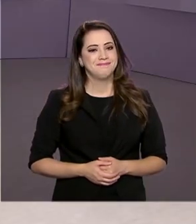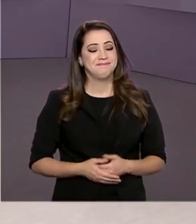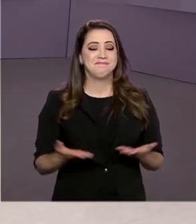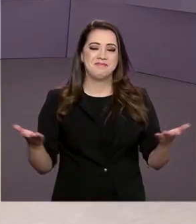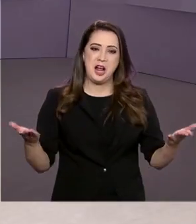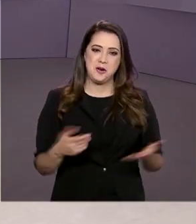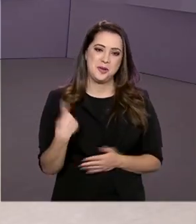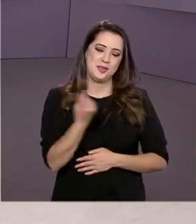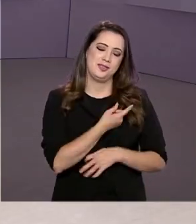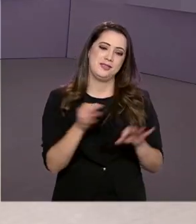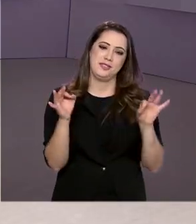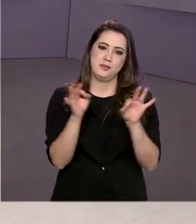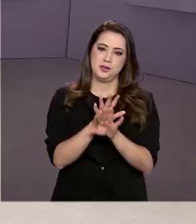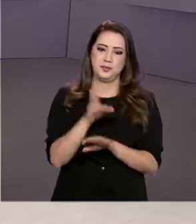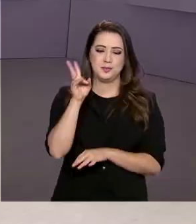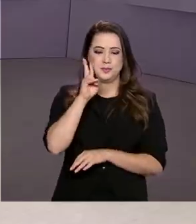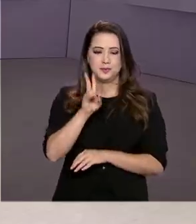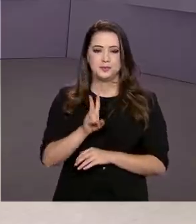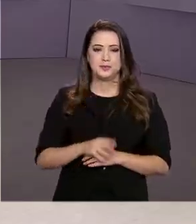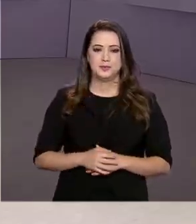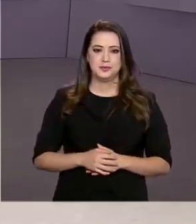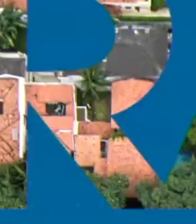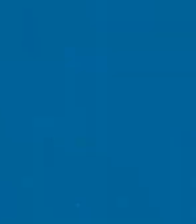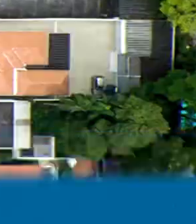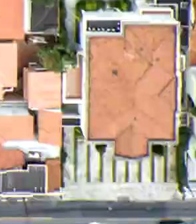Esta edição termina aqui. Até a próxima.